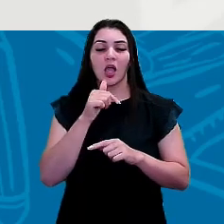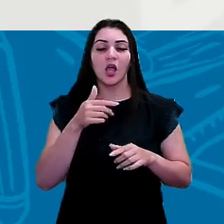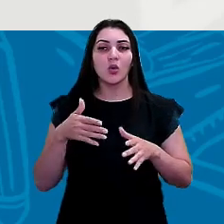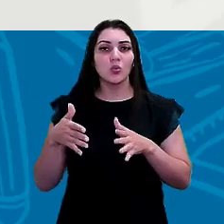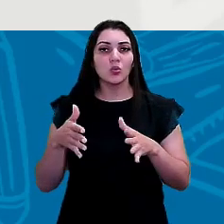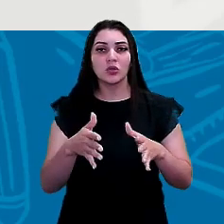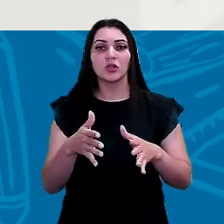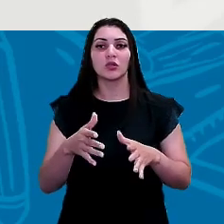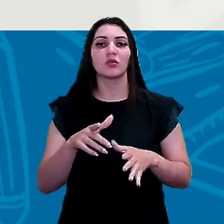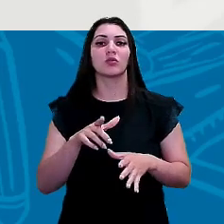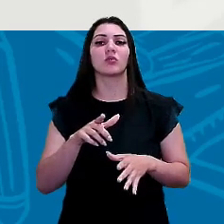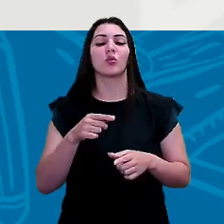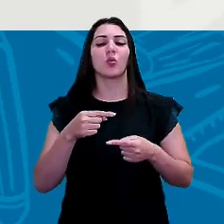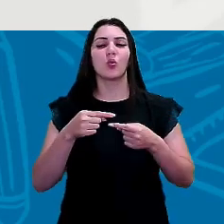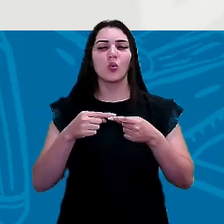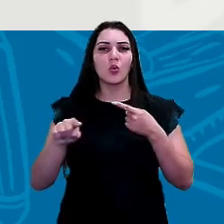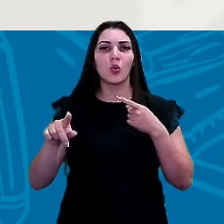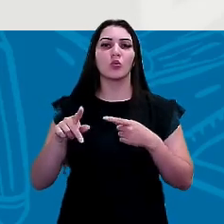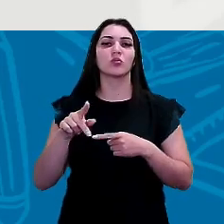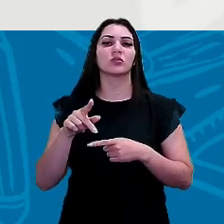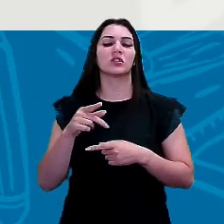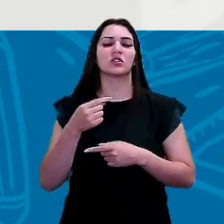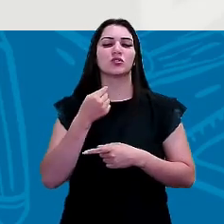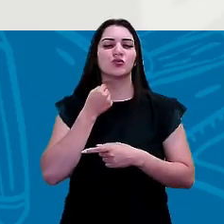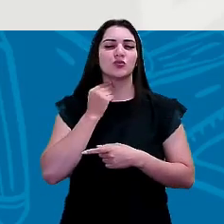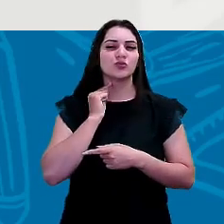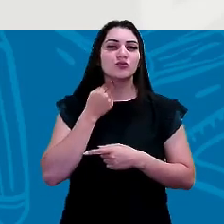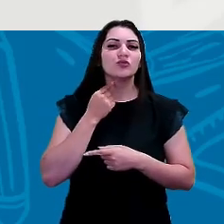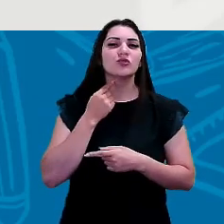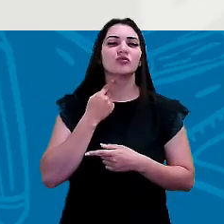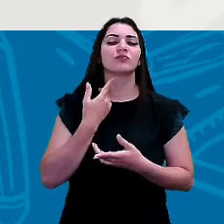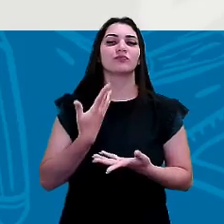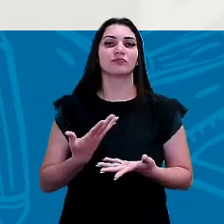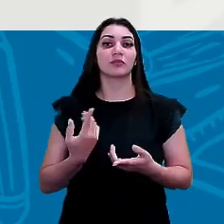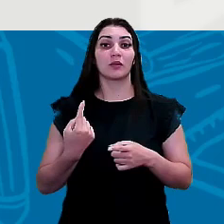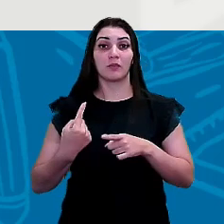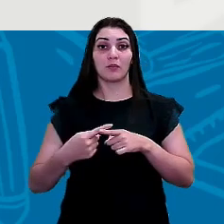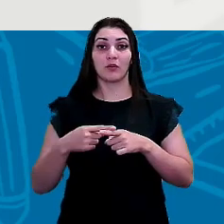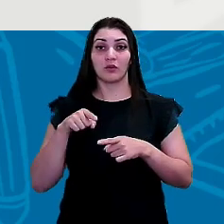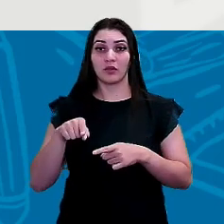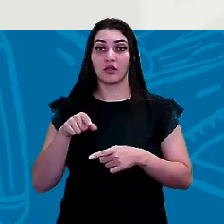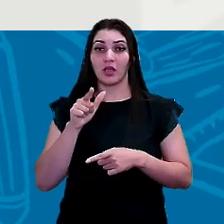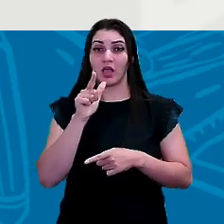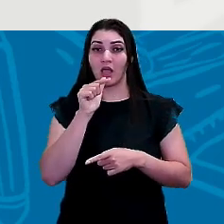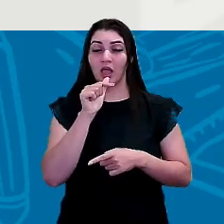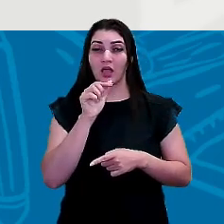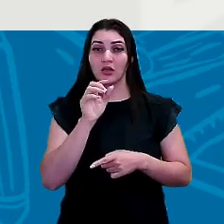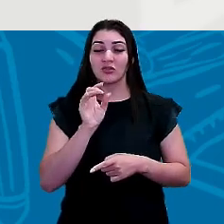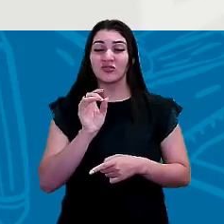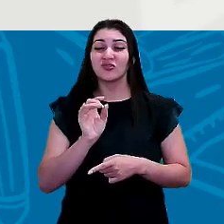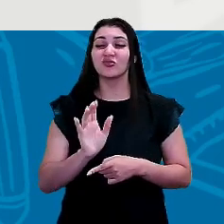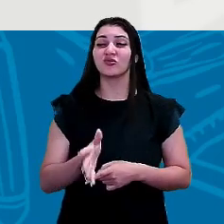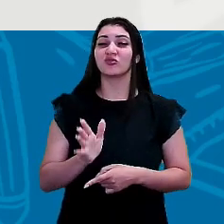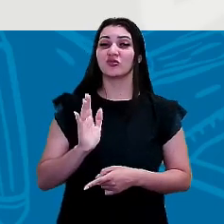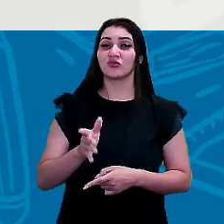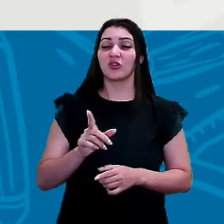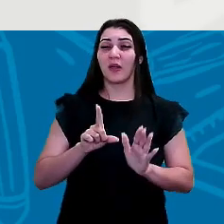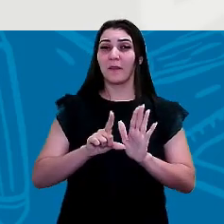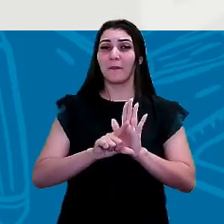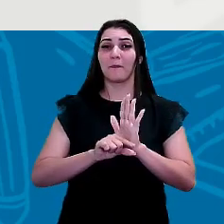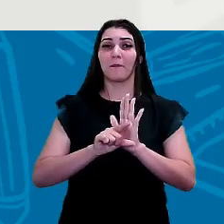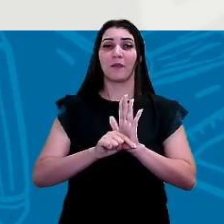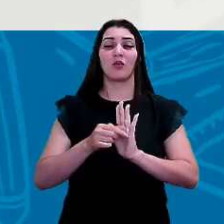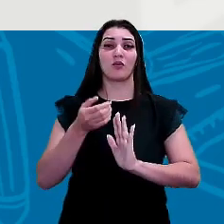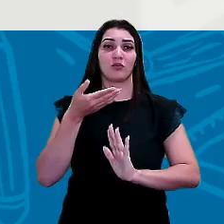poluição, contra a contaminação. Porque a água, ela já é pouco disponível, a água